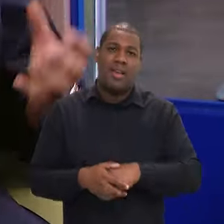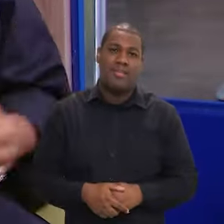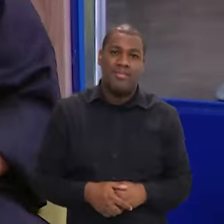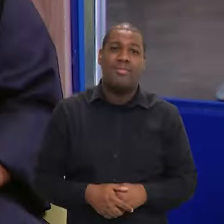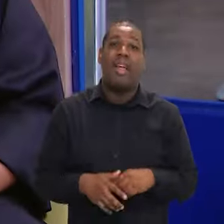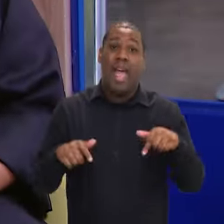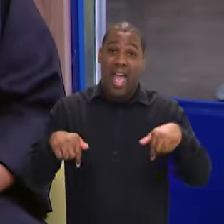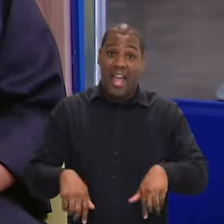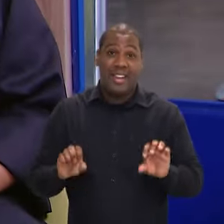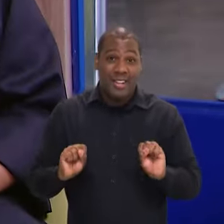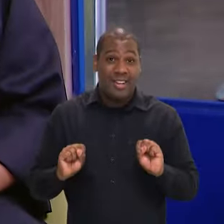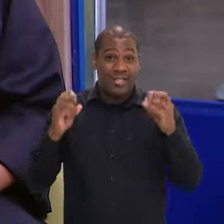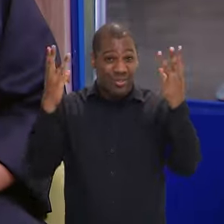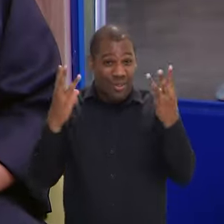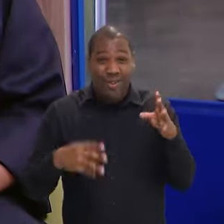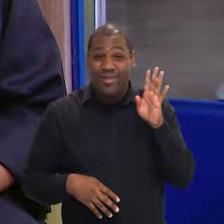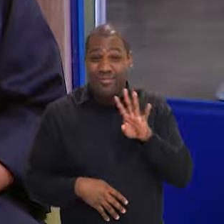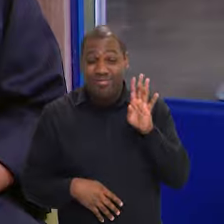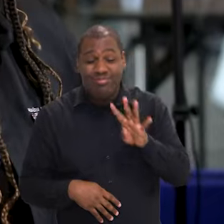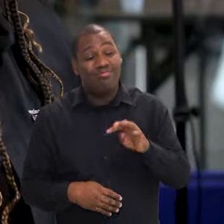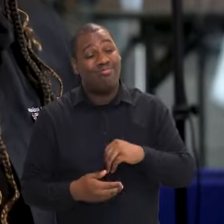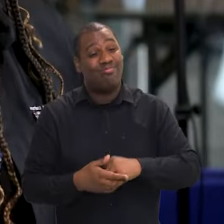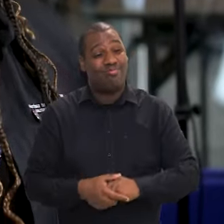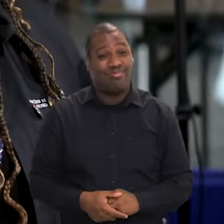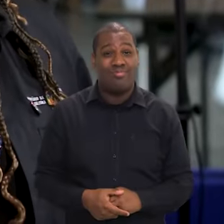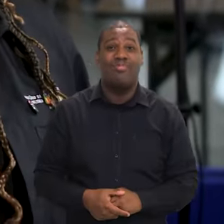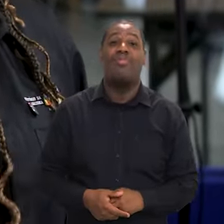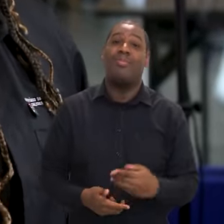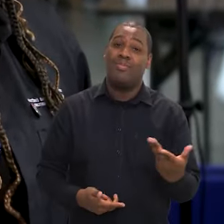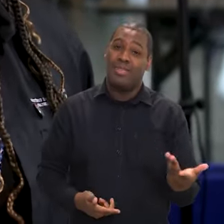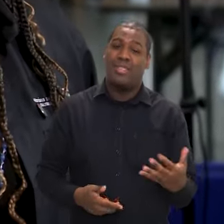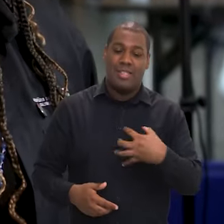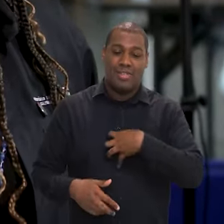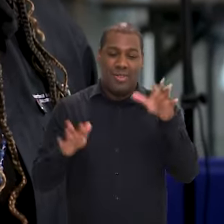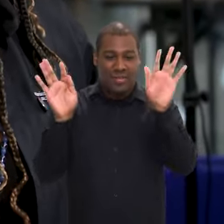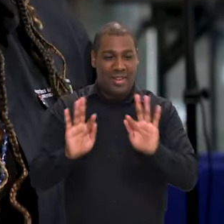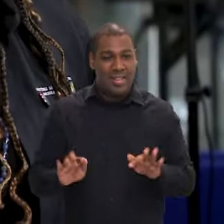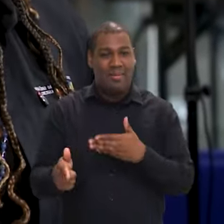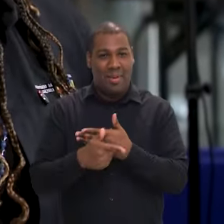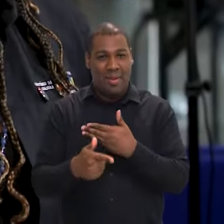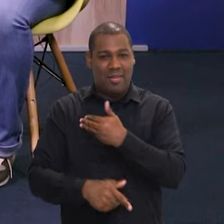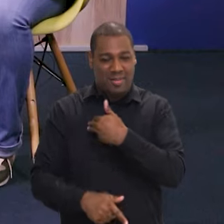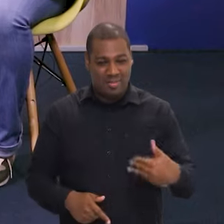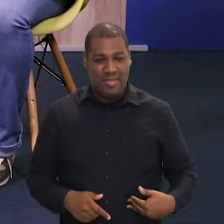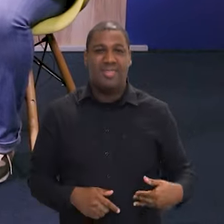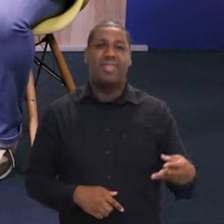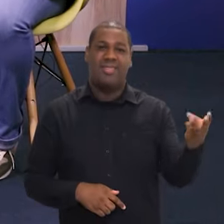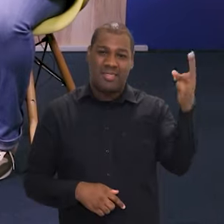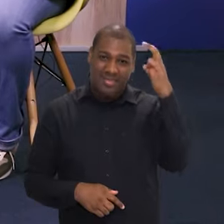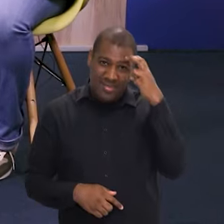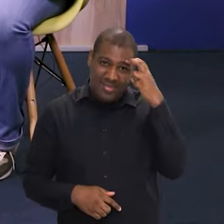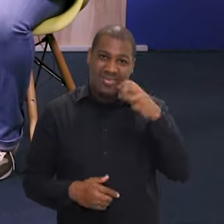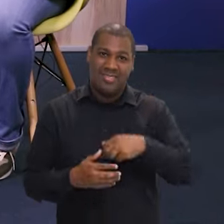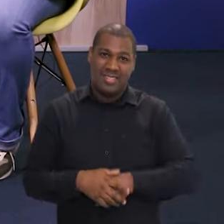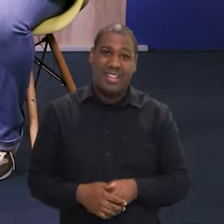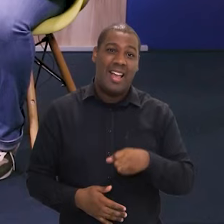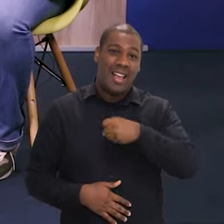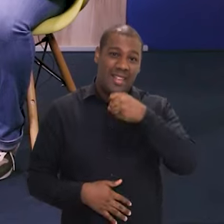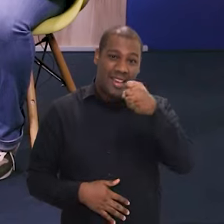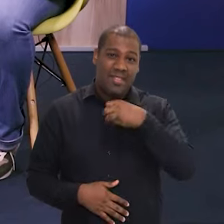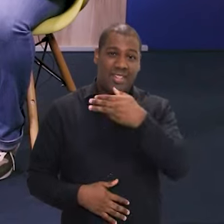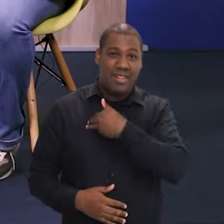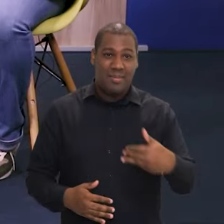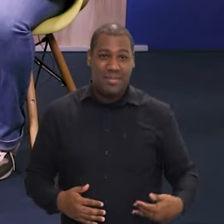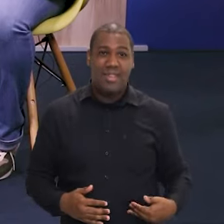então, muito bacana, estou muito feliz de estar podendo participar, de estar nesse momento com o Ministro da Cultura do Brasil. Essa foi a minha entrevista com a